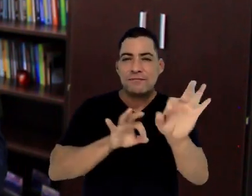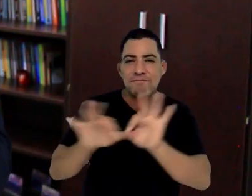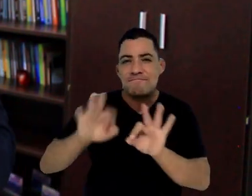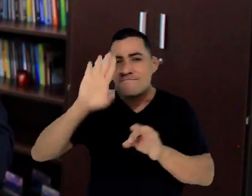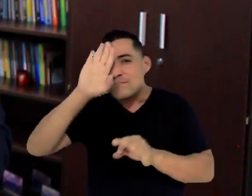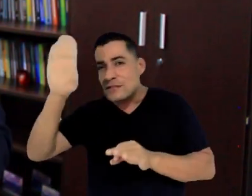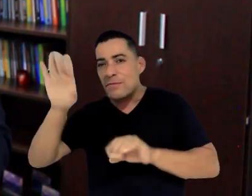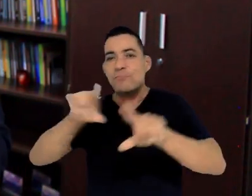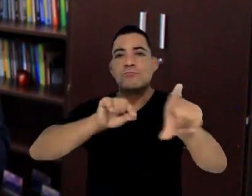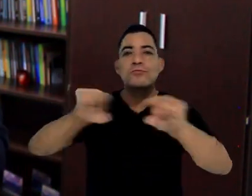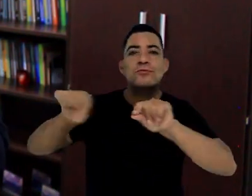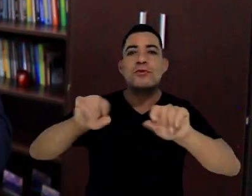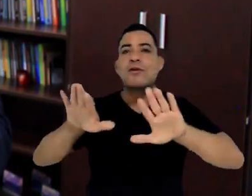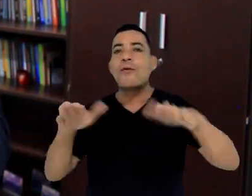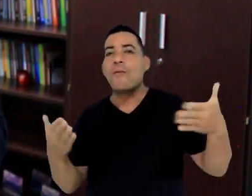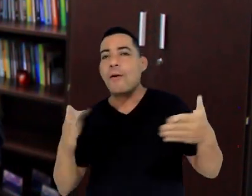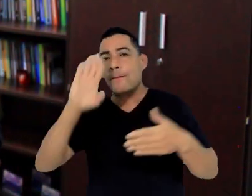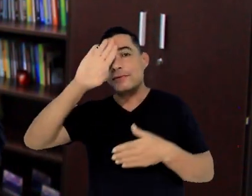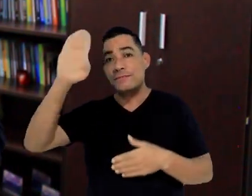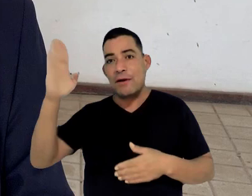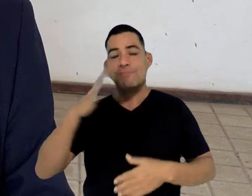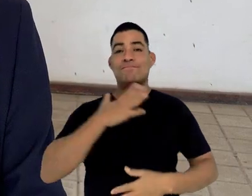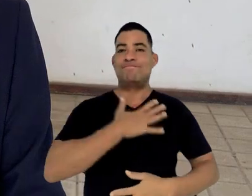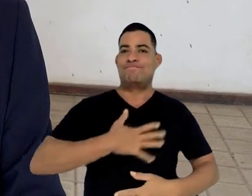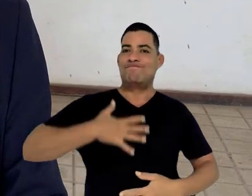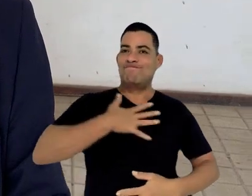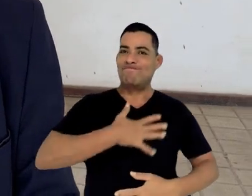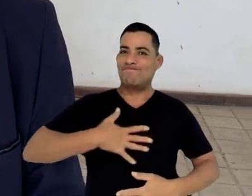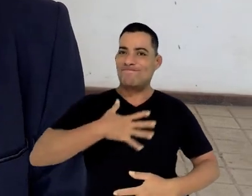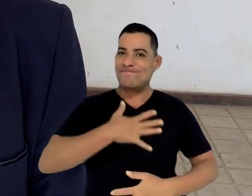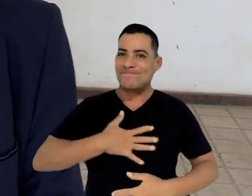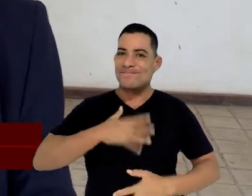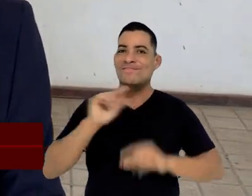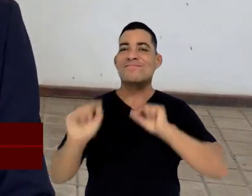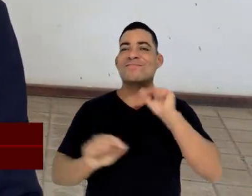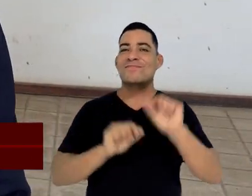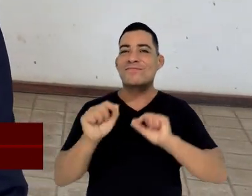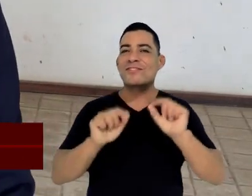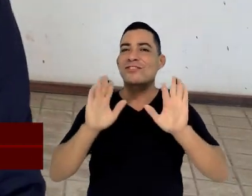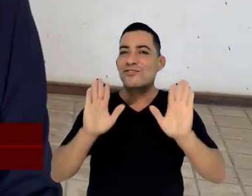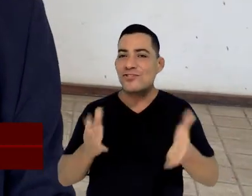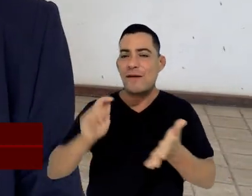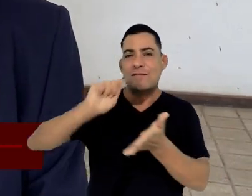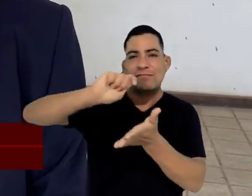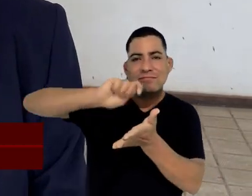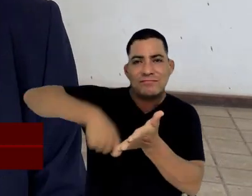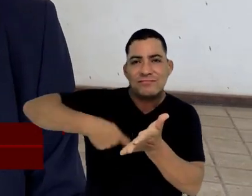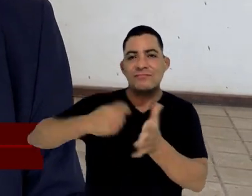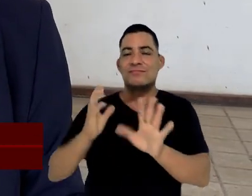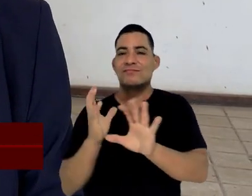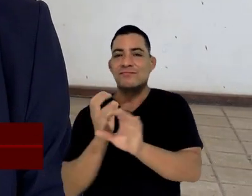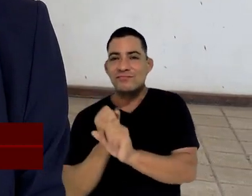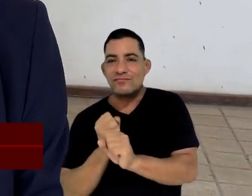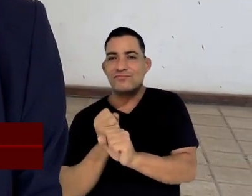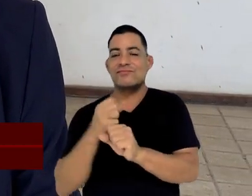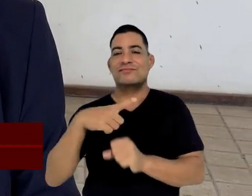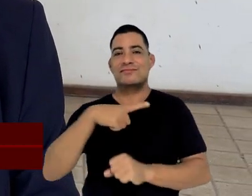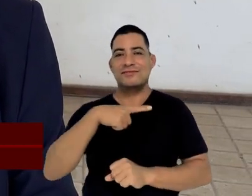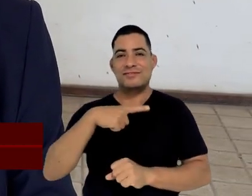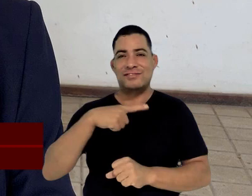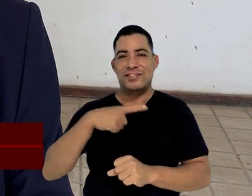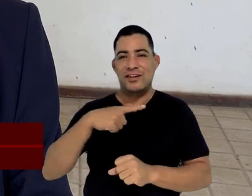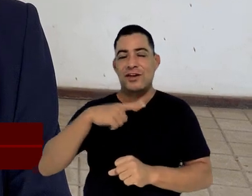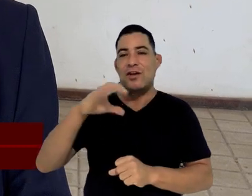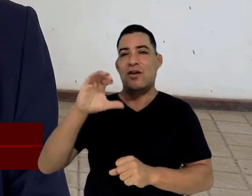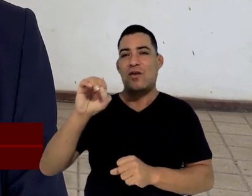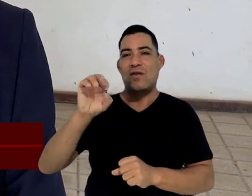redefinição de prioridades na nossa gestão. É com satisfação que registramos a assinatura de um conjunto de ordens de